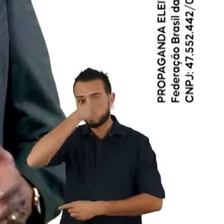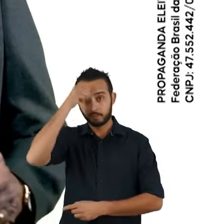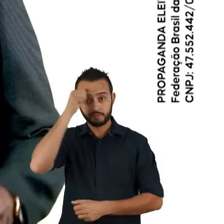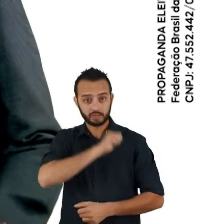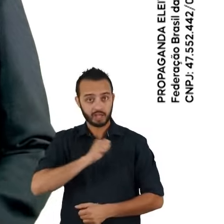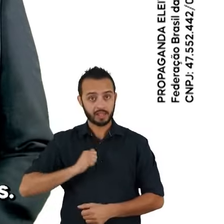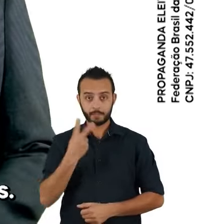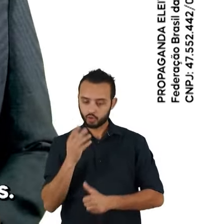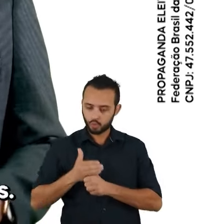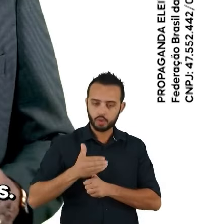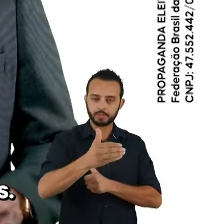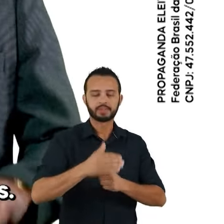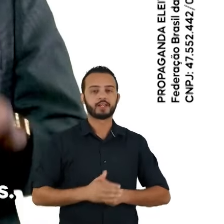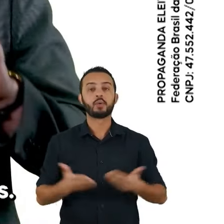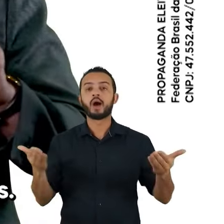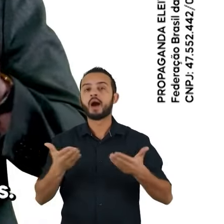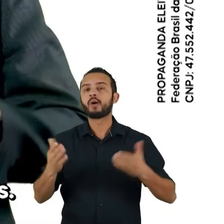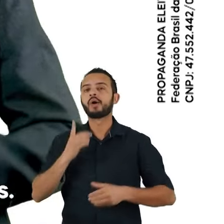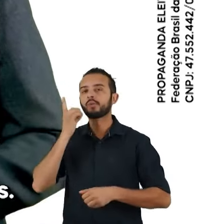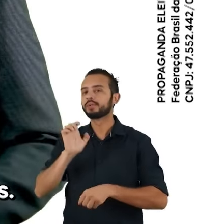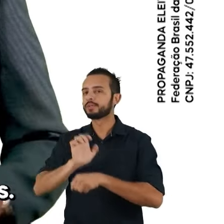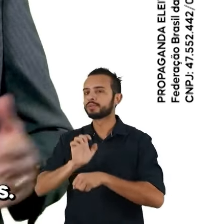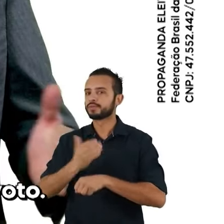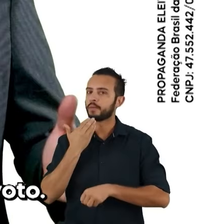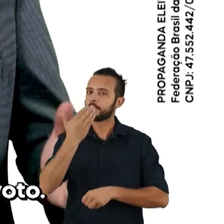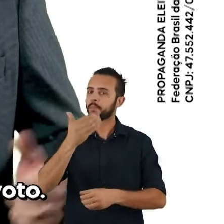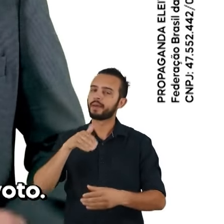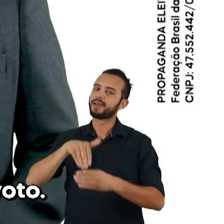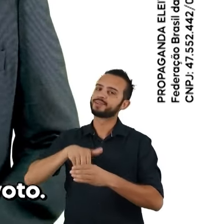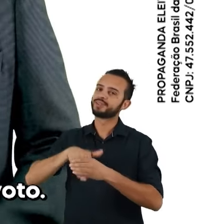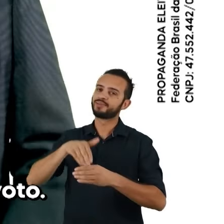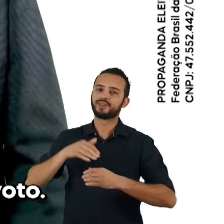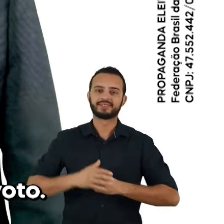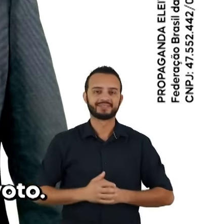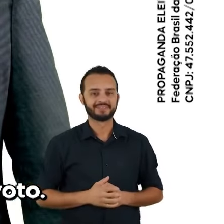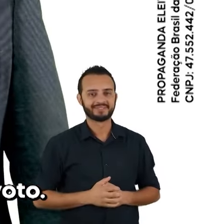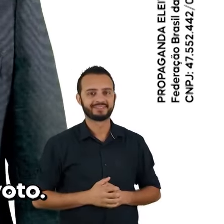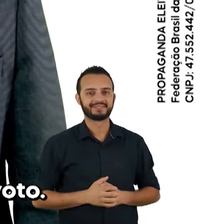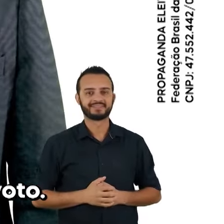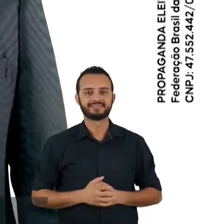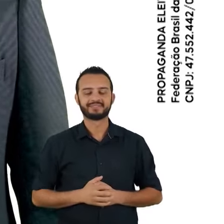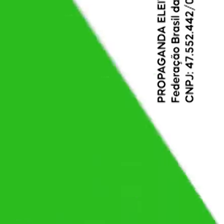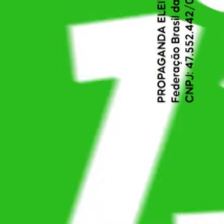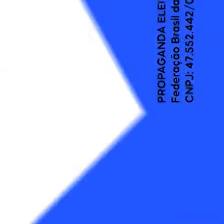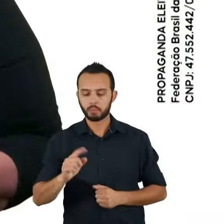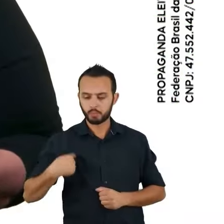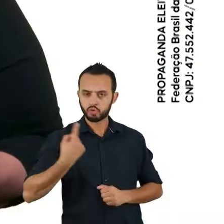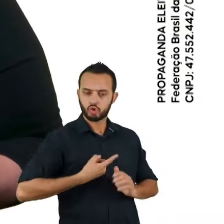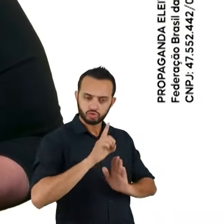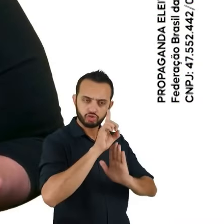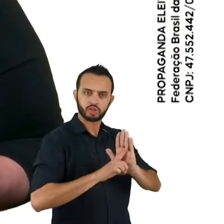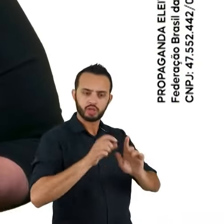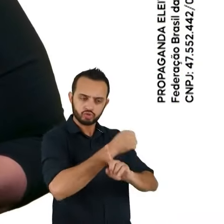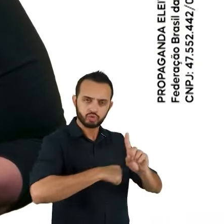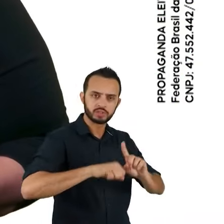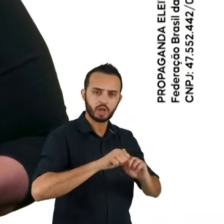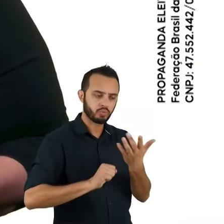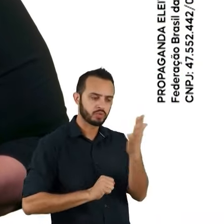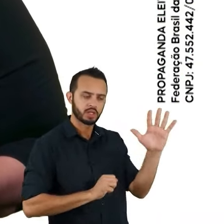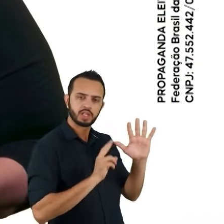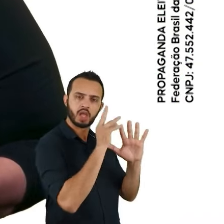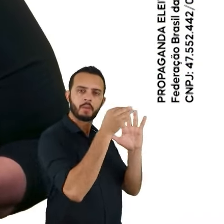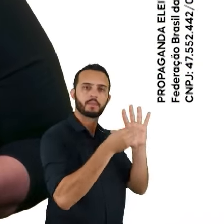Sou Antônio Gomidi. Fui prefeita em Anápolis por dois mandatos. Agora, como deputada estadual, peço seu voto. Por nossos direitos